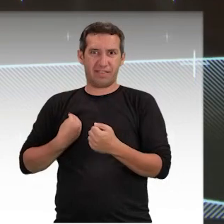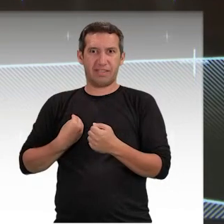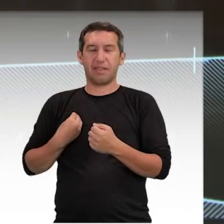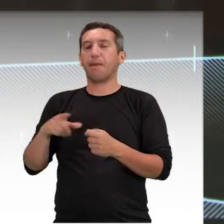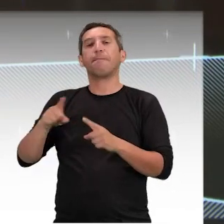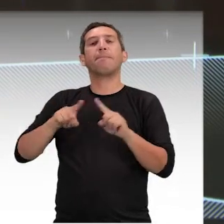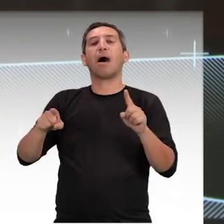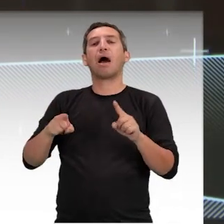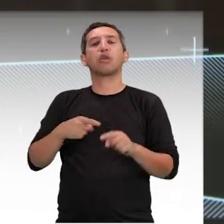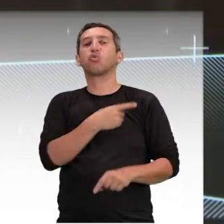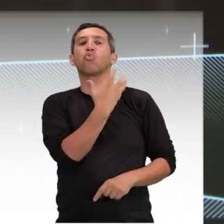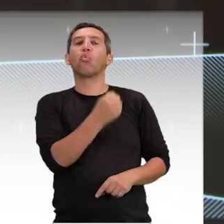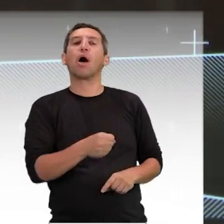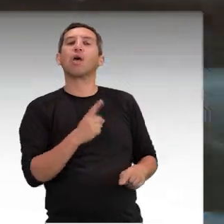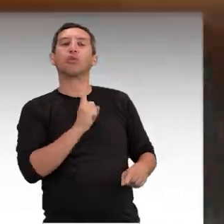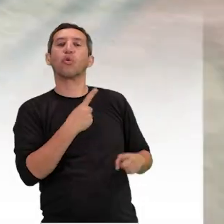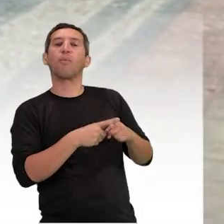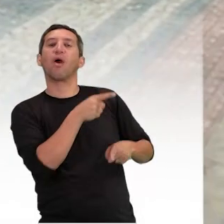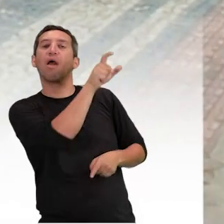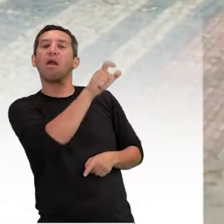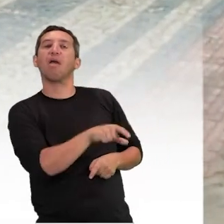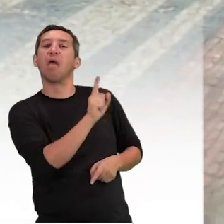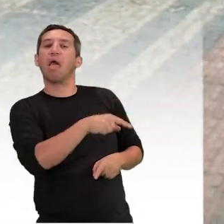deficiência física. Olha só!